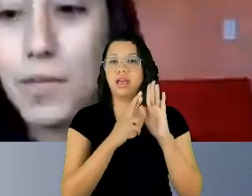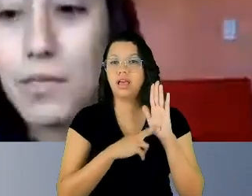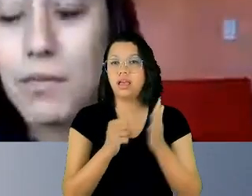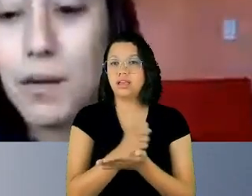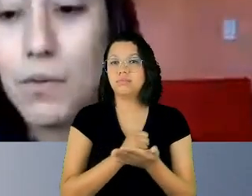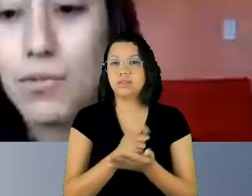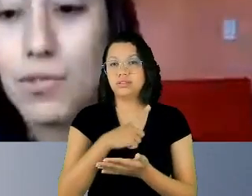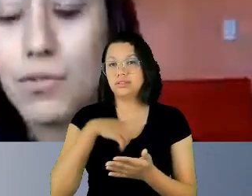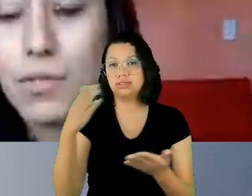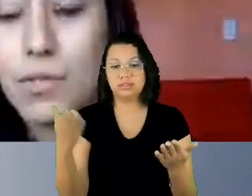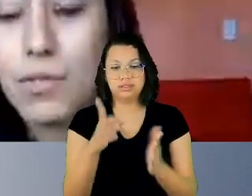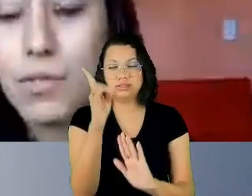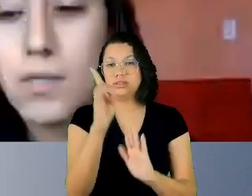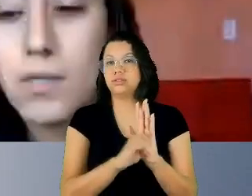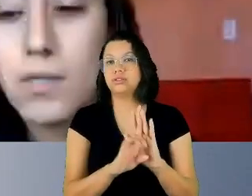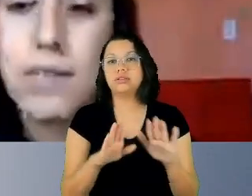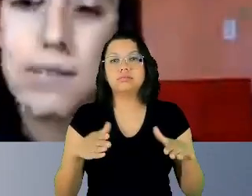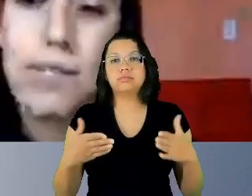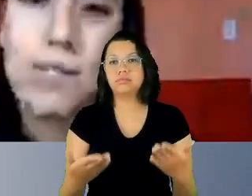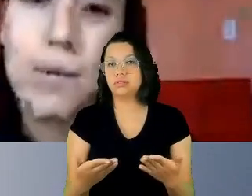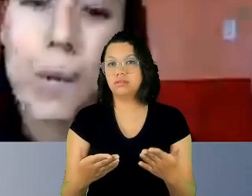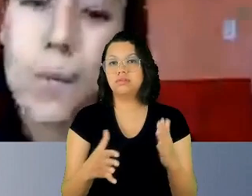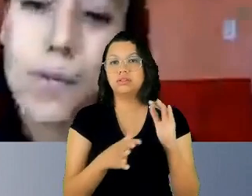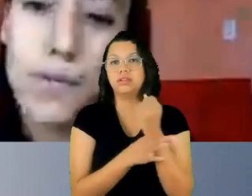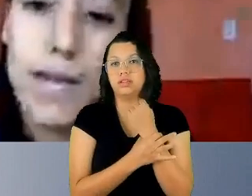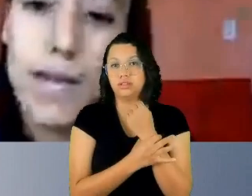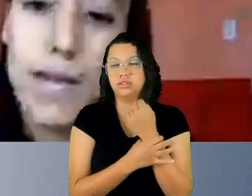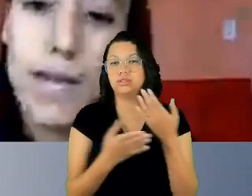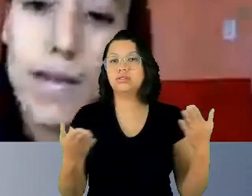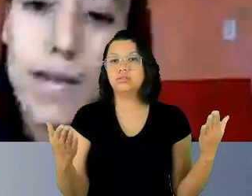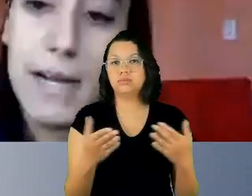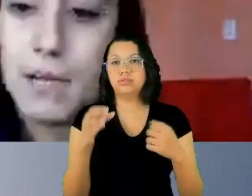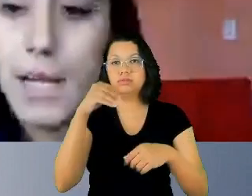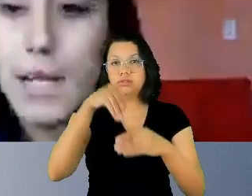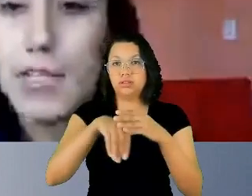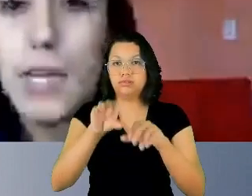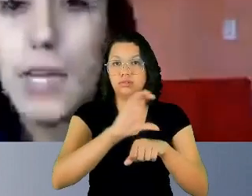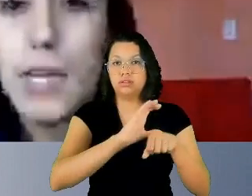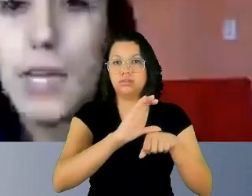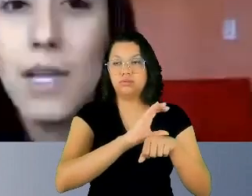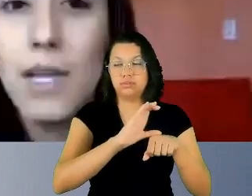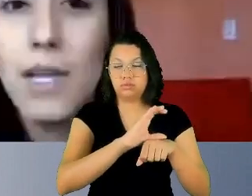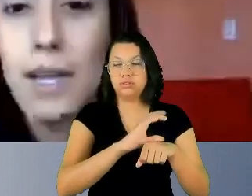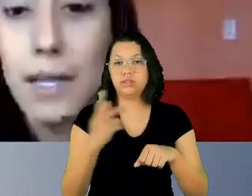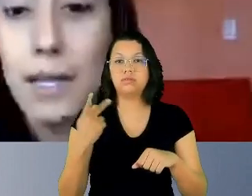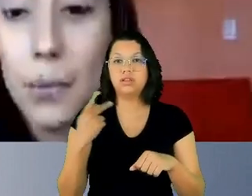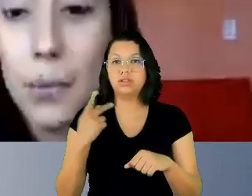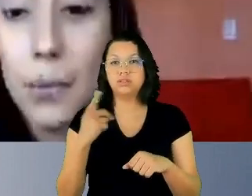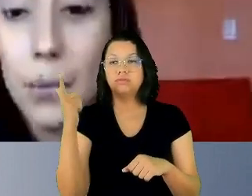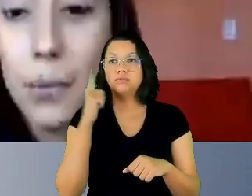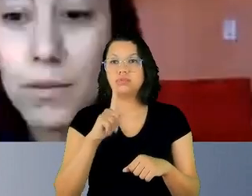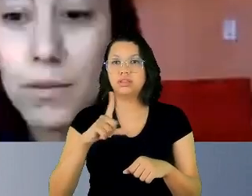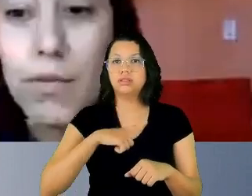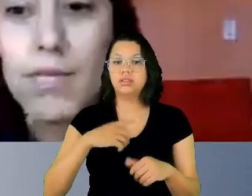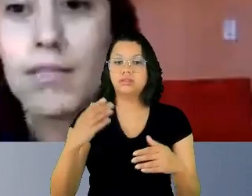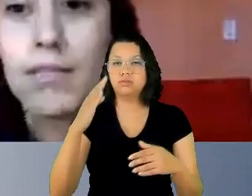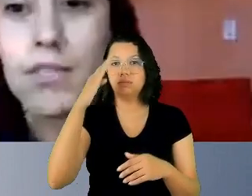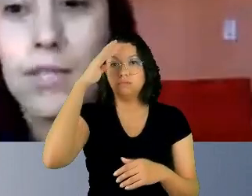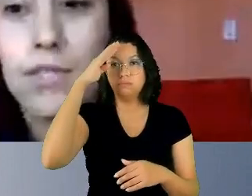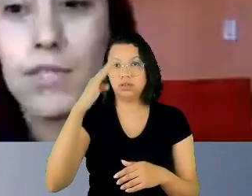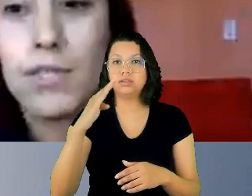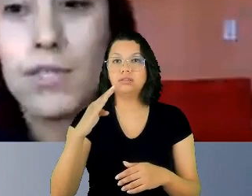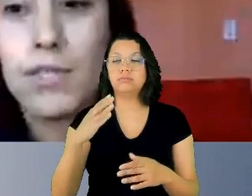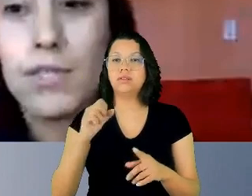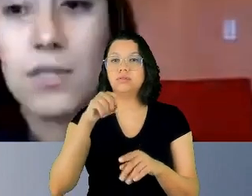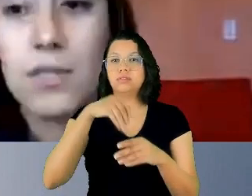garantindo isso na Constituição, a gente garante isso como prioridade para a sociedade e é uma lei muito, muito recente,